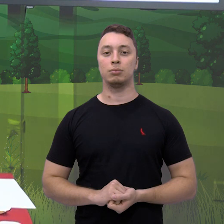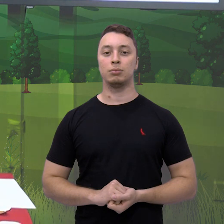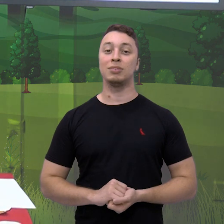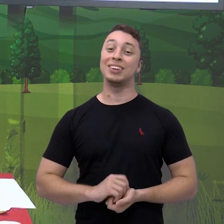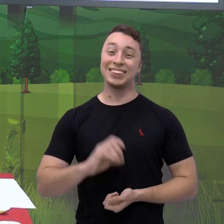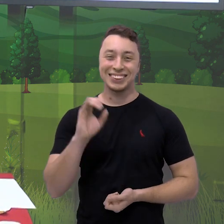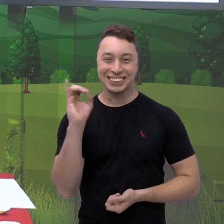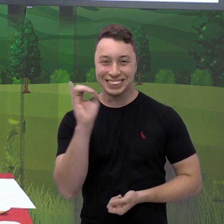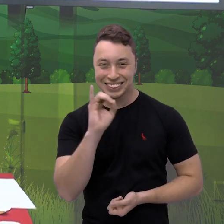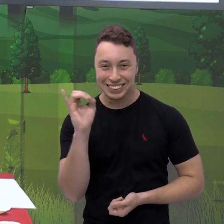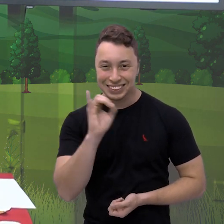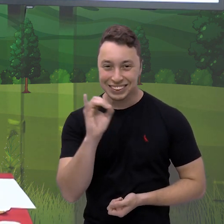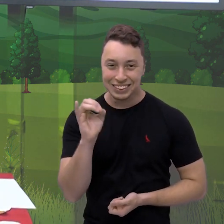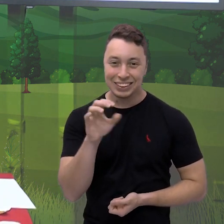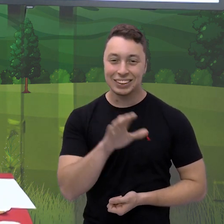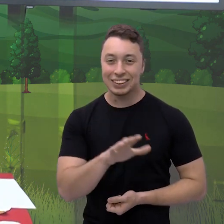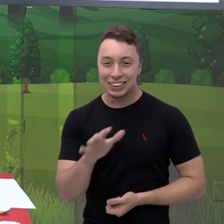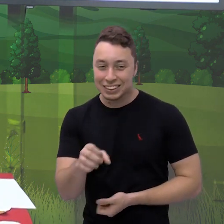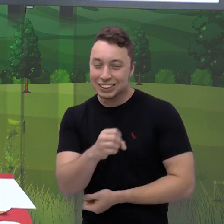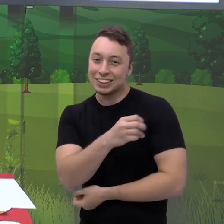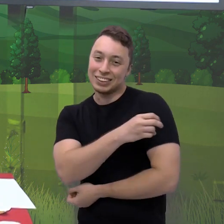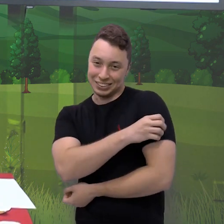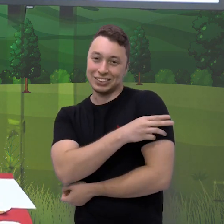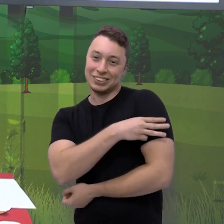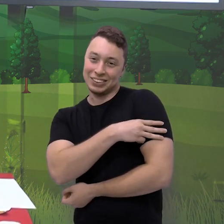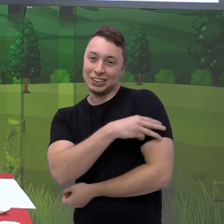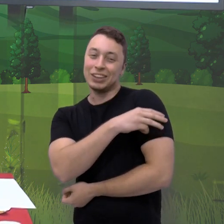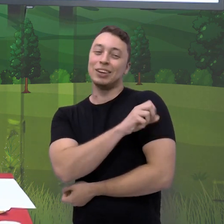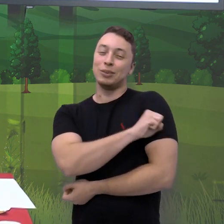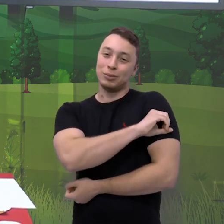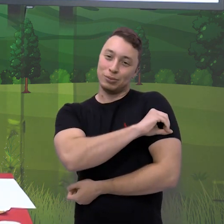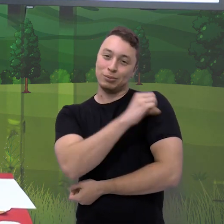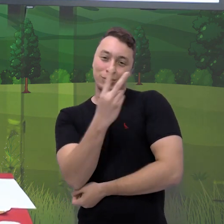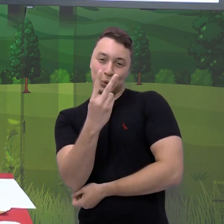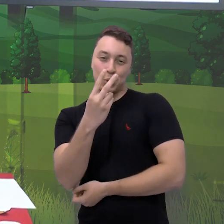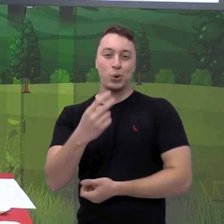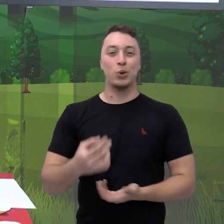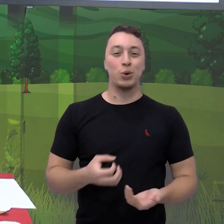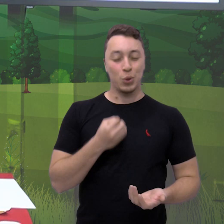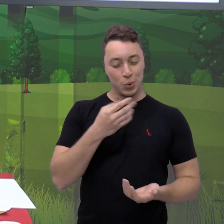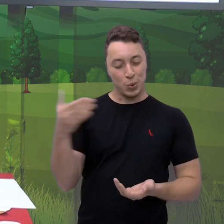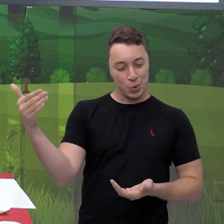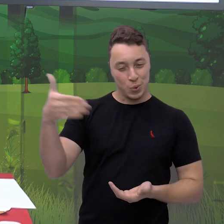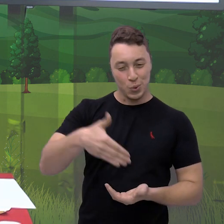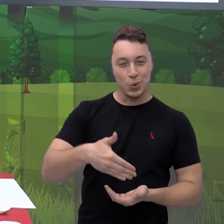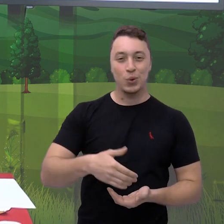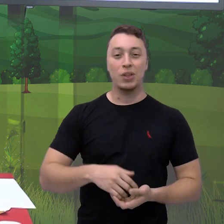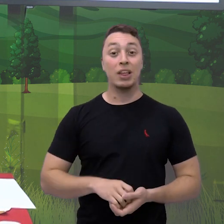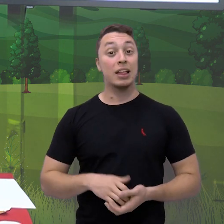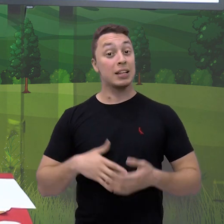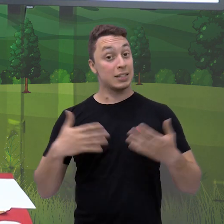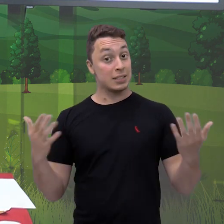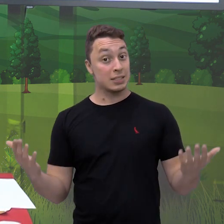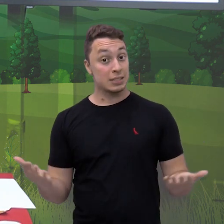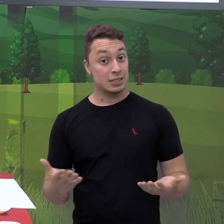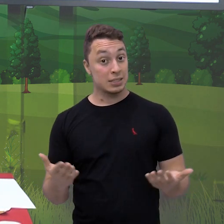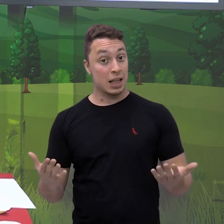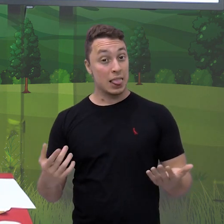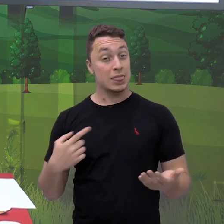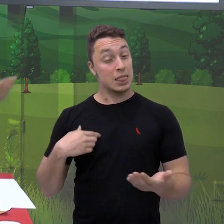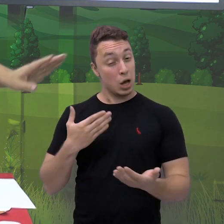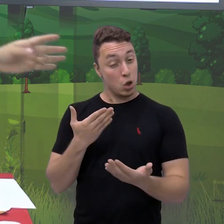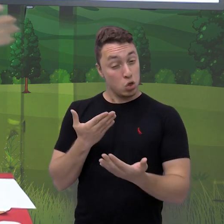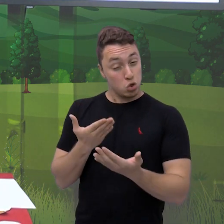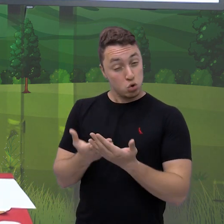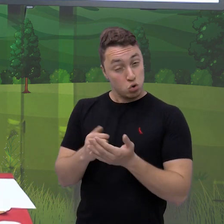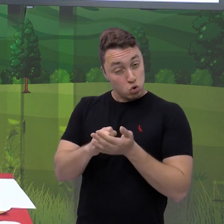Oi turminha do Pré 2, tudo bem com vocês? Estamos de volta e dessa vez a nossa atividade